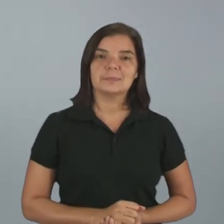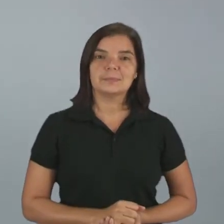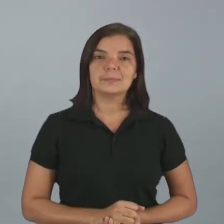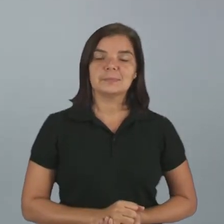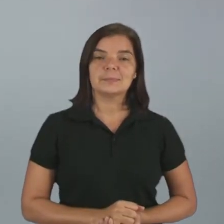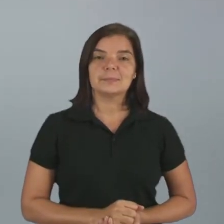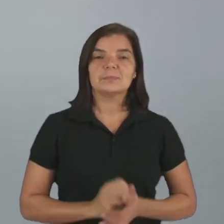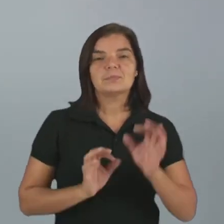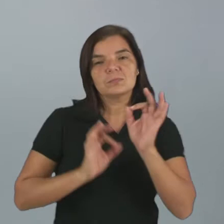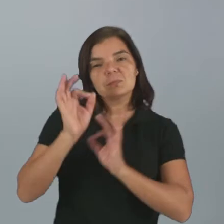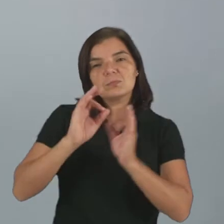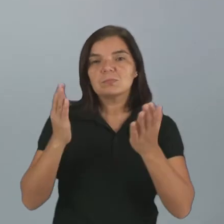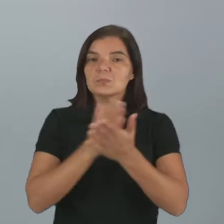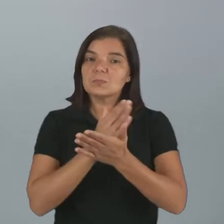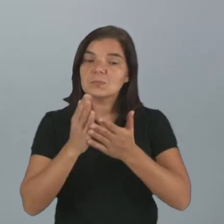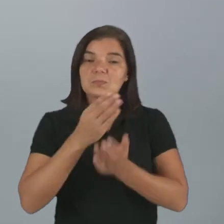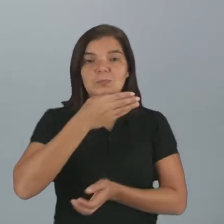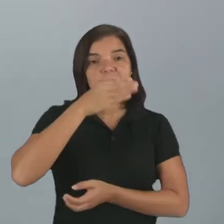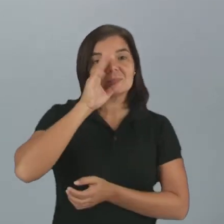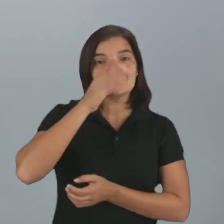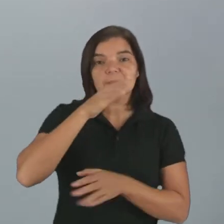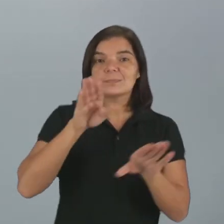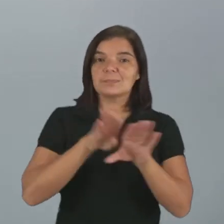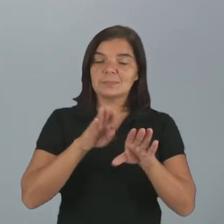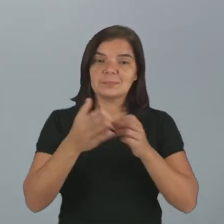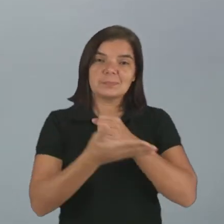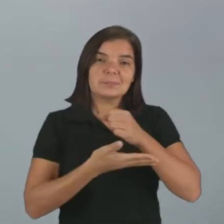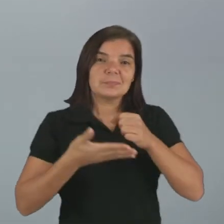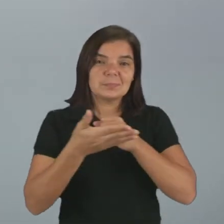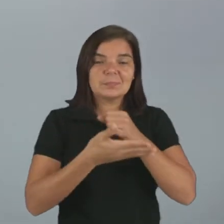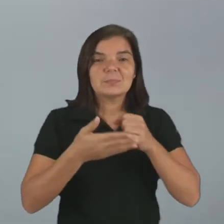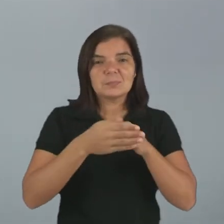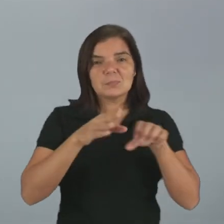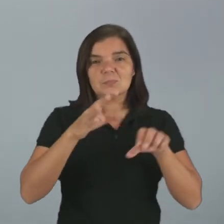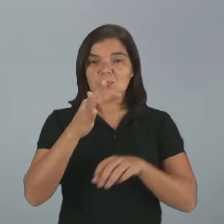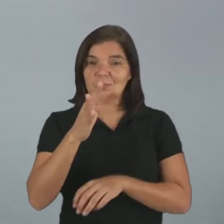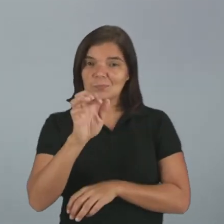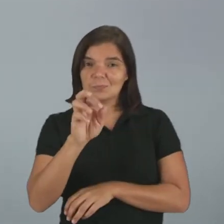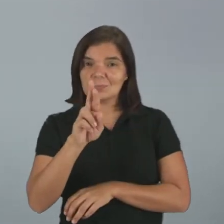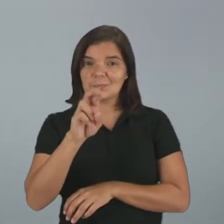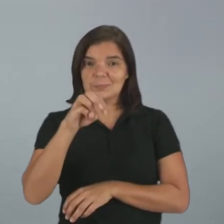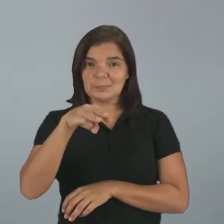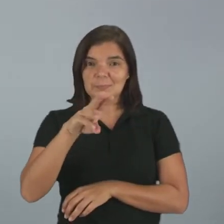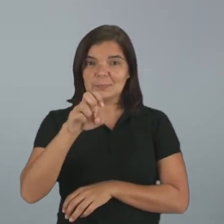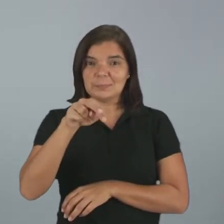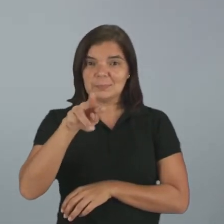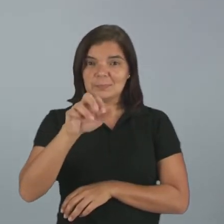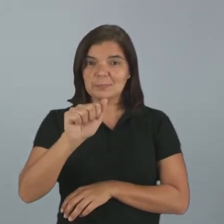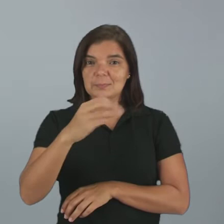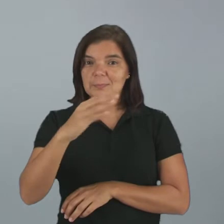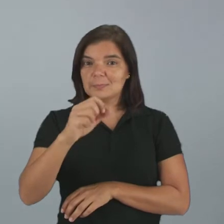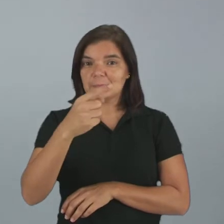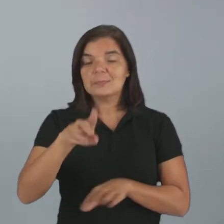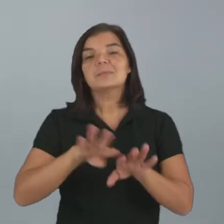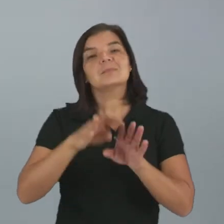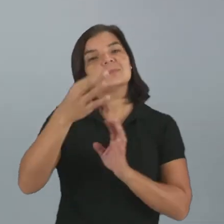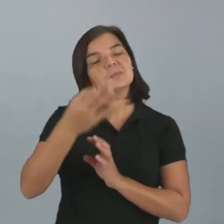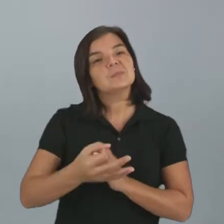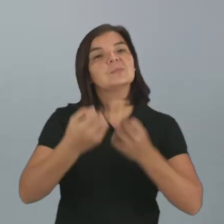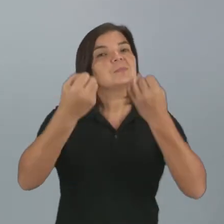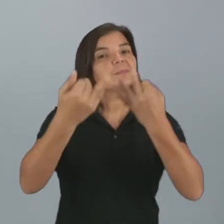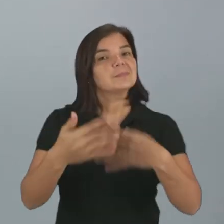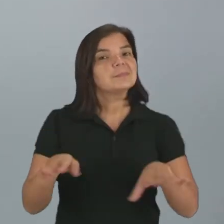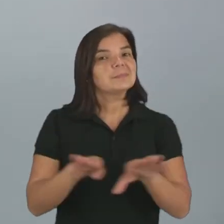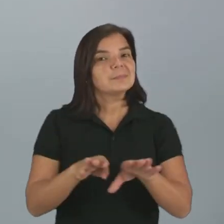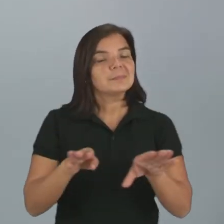Fazem alguma bebida também, com a base de fermentação, certo? E falamos também